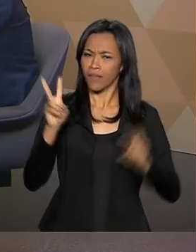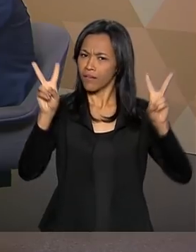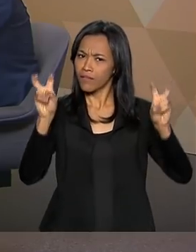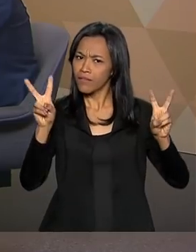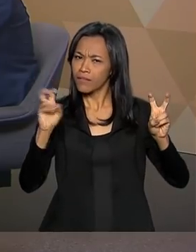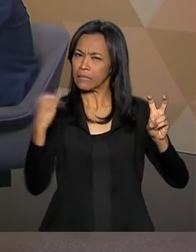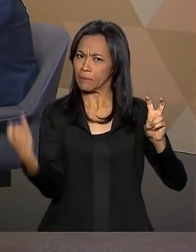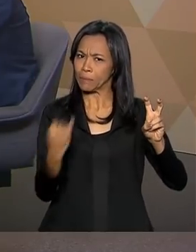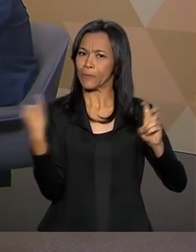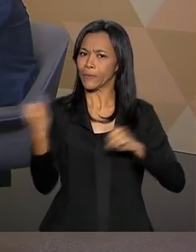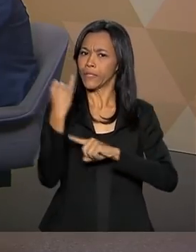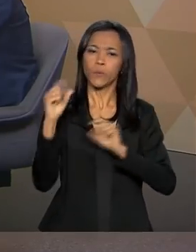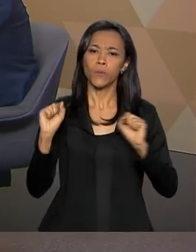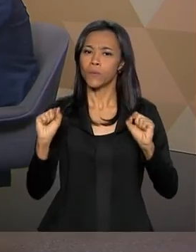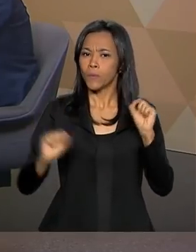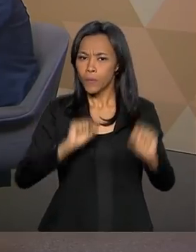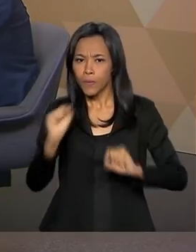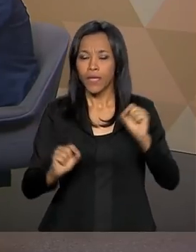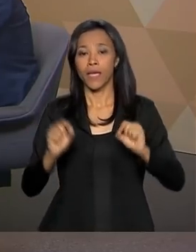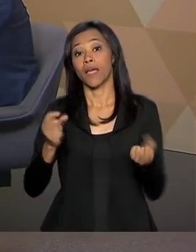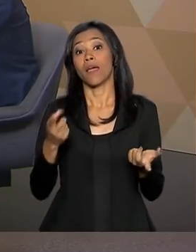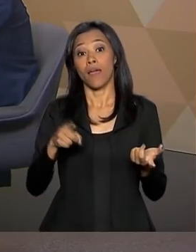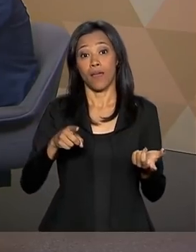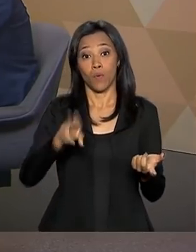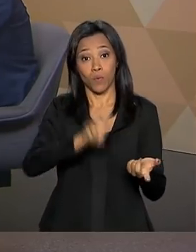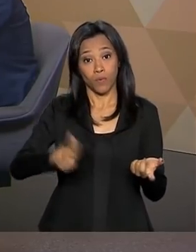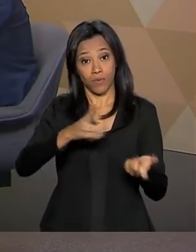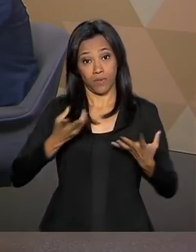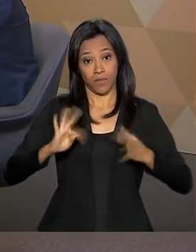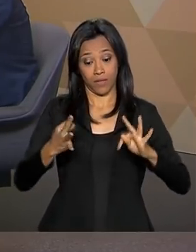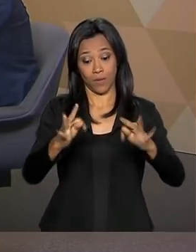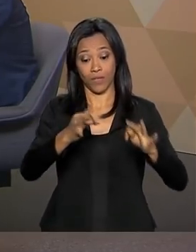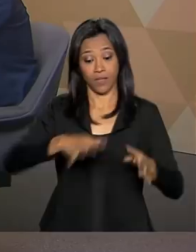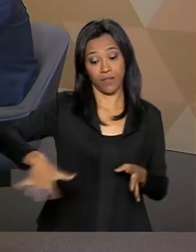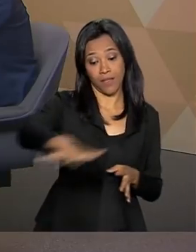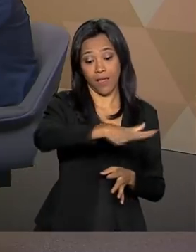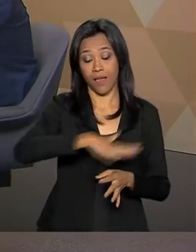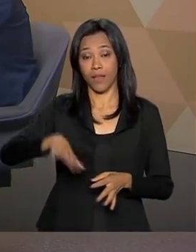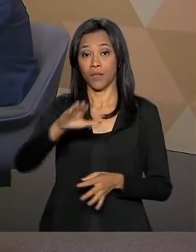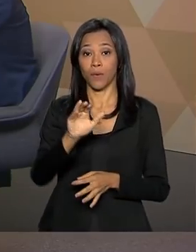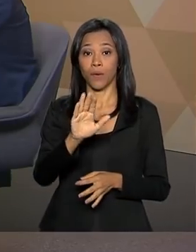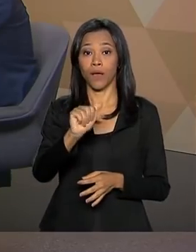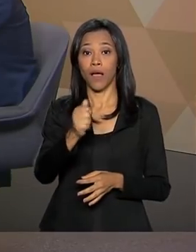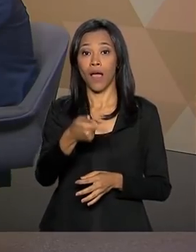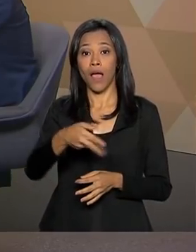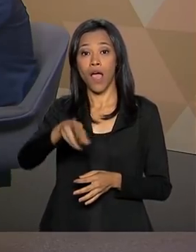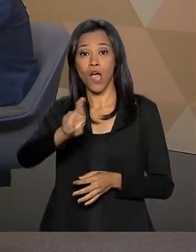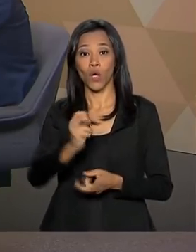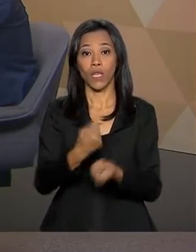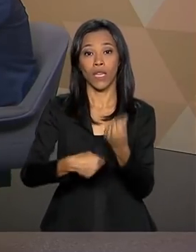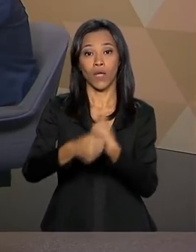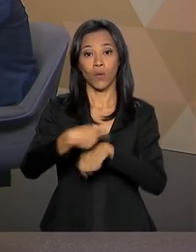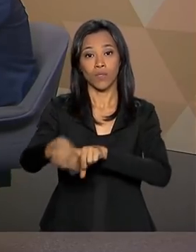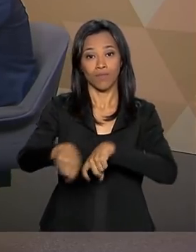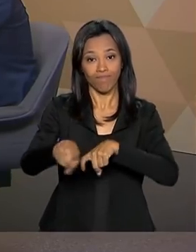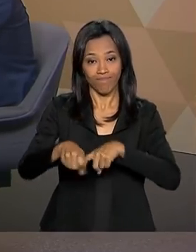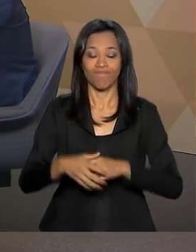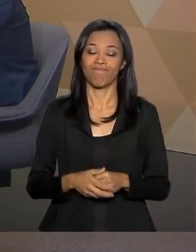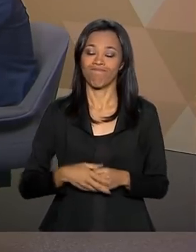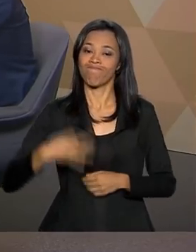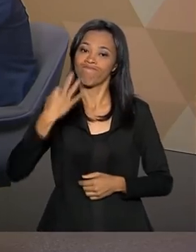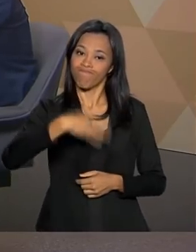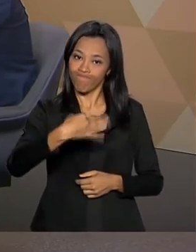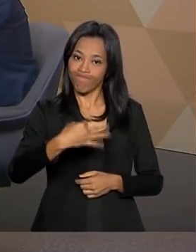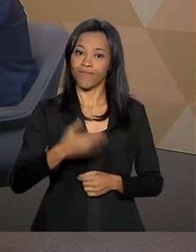importante que é a questão da inovação tecnológica no agronegócio no campo. Sem dúvida. O que você falou na sua apresentação